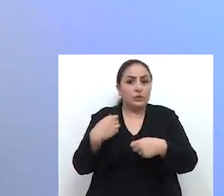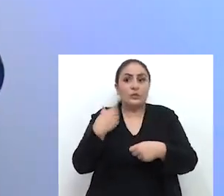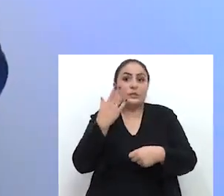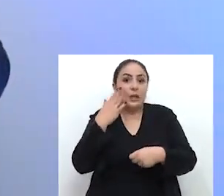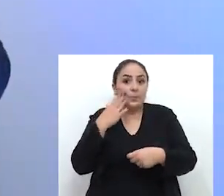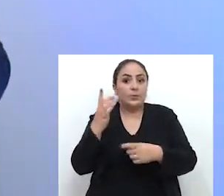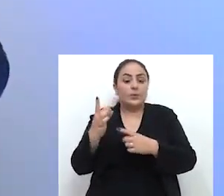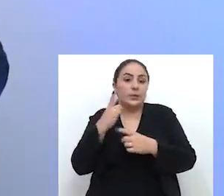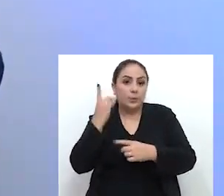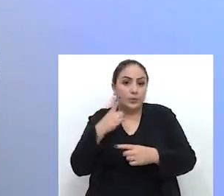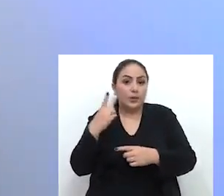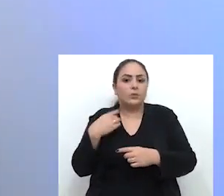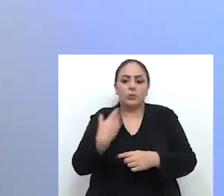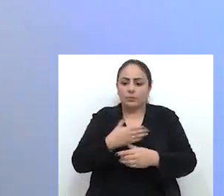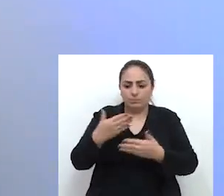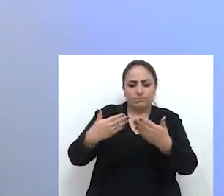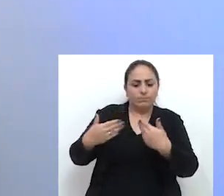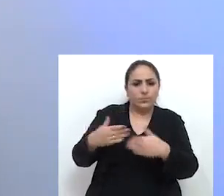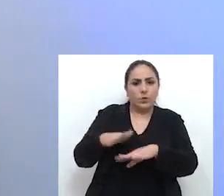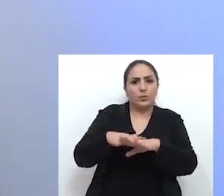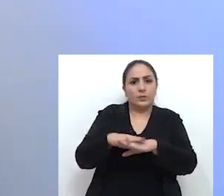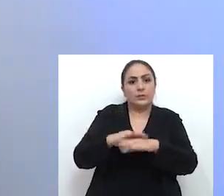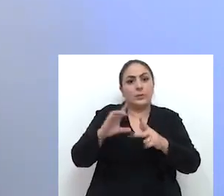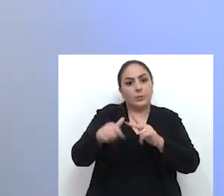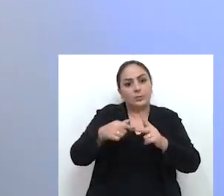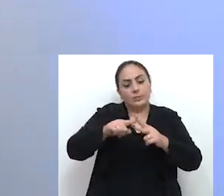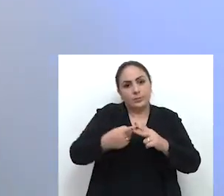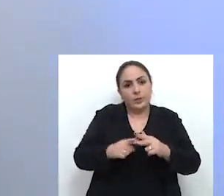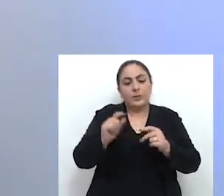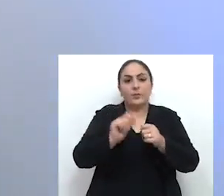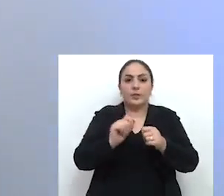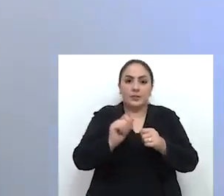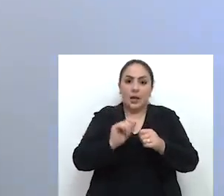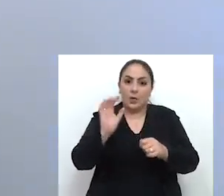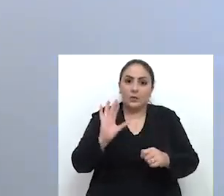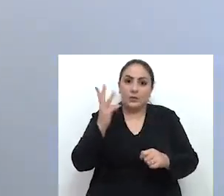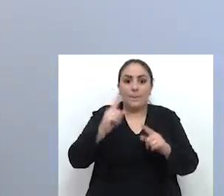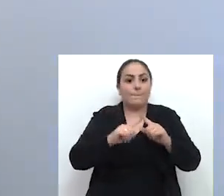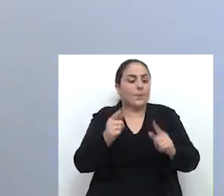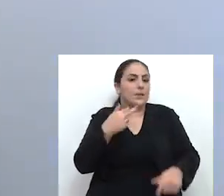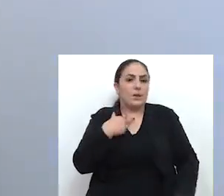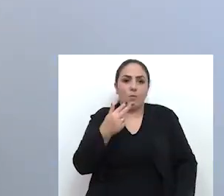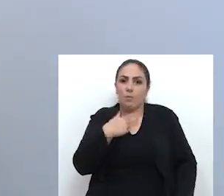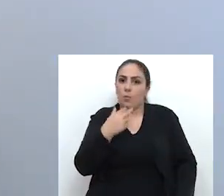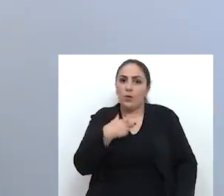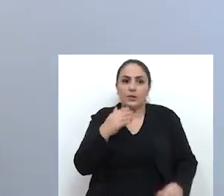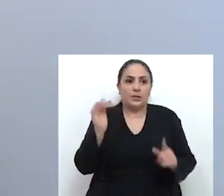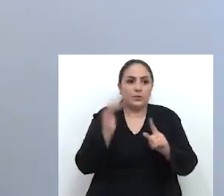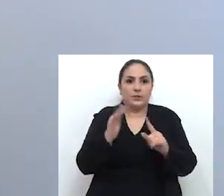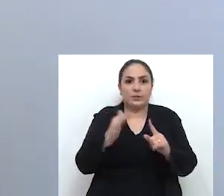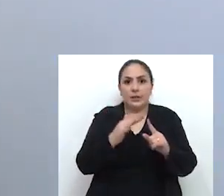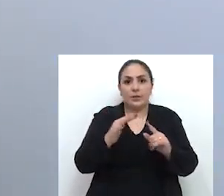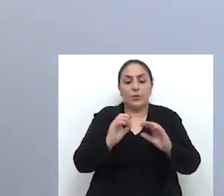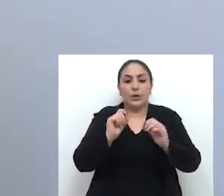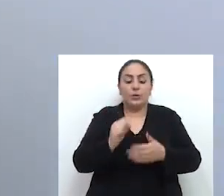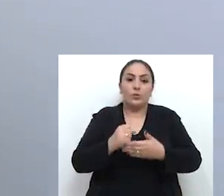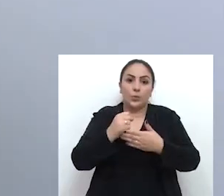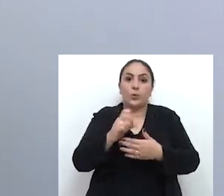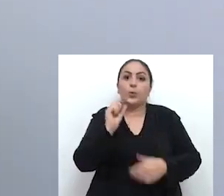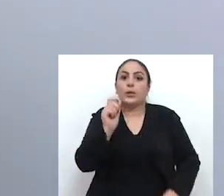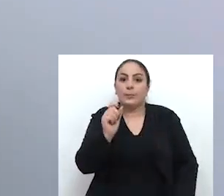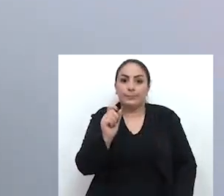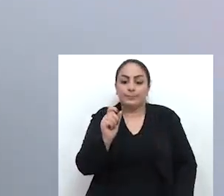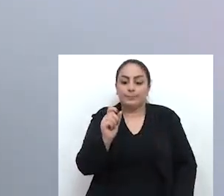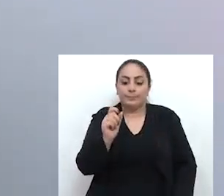ou menos, estão conversando. Estamos conversando com eles nesse sentido. Eventuais ajustes podem acontecer, mas não podem atingir a sustentação. Ou seja,